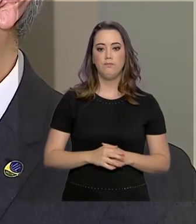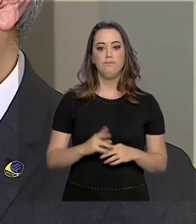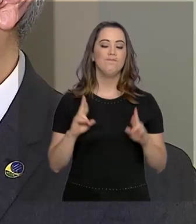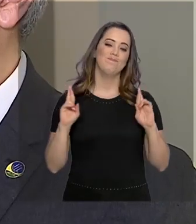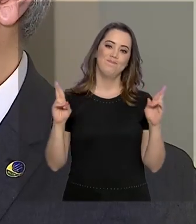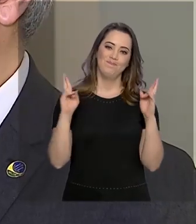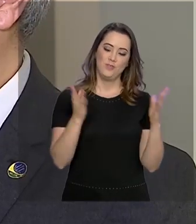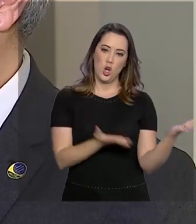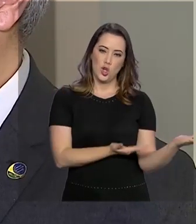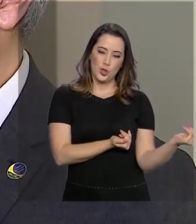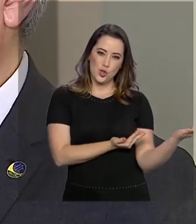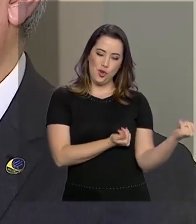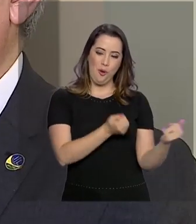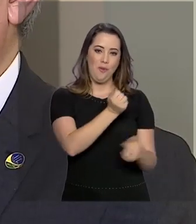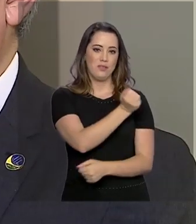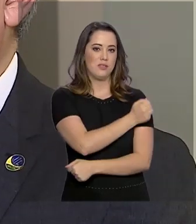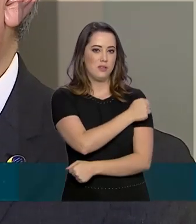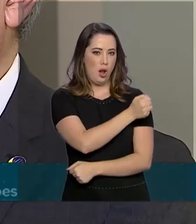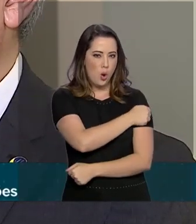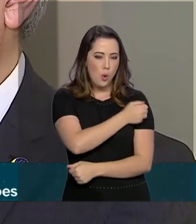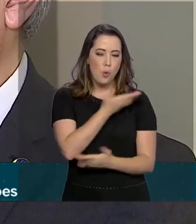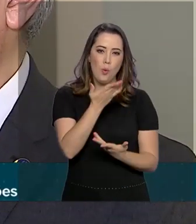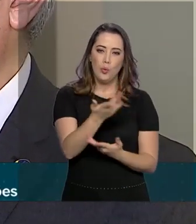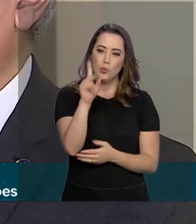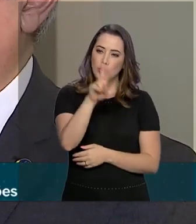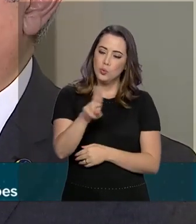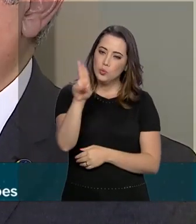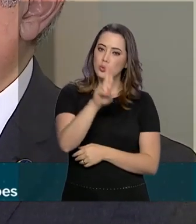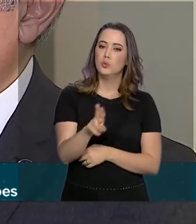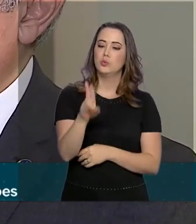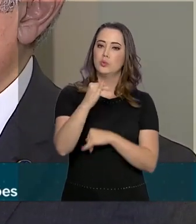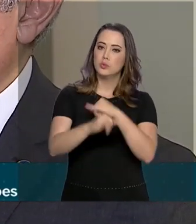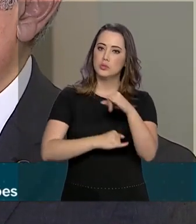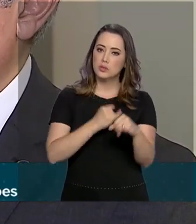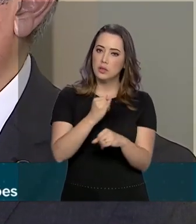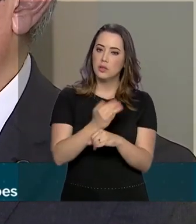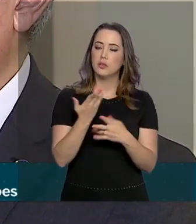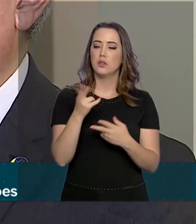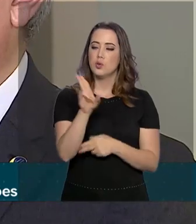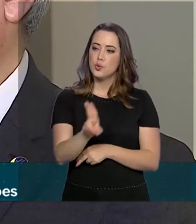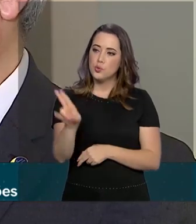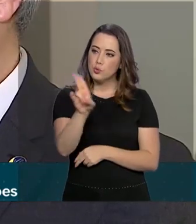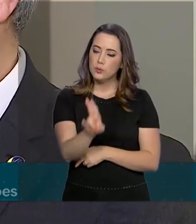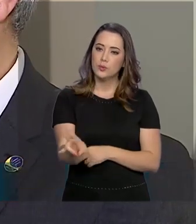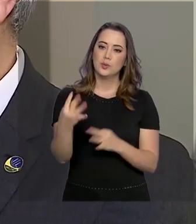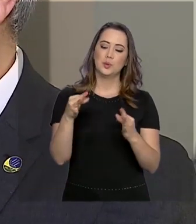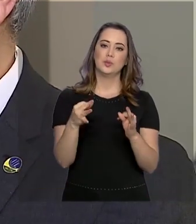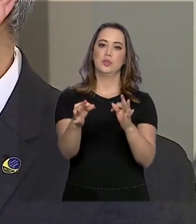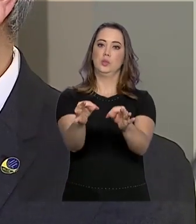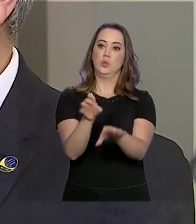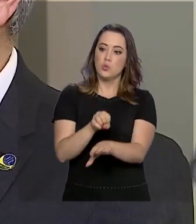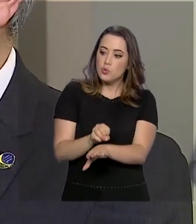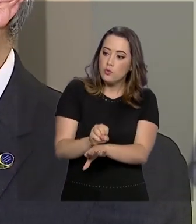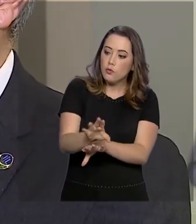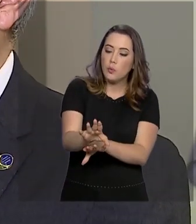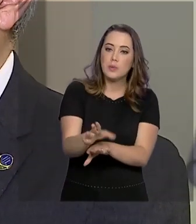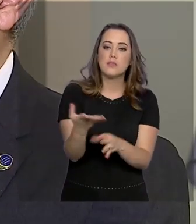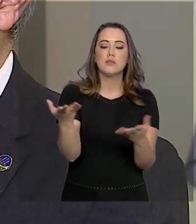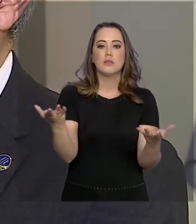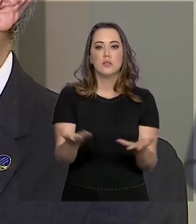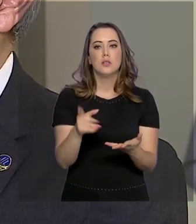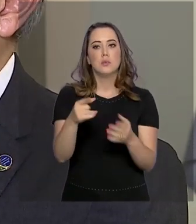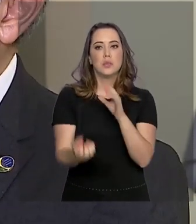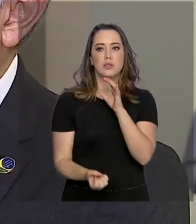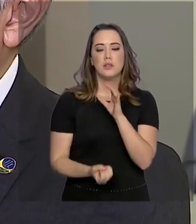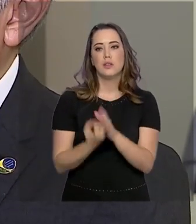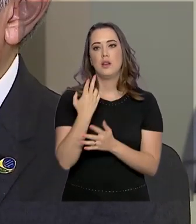ideias de jovens estudantes, utilizando a internet, utilizando a tecnologia de informação, para